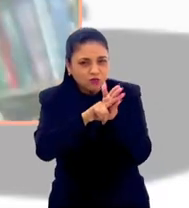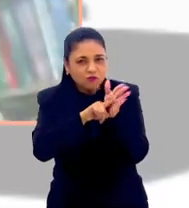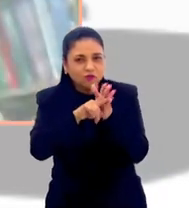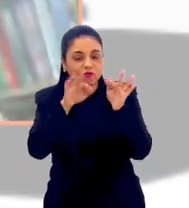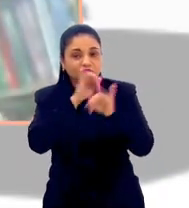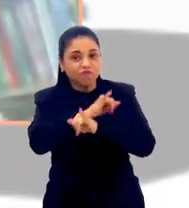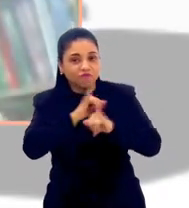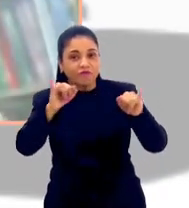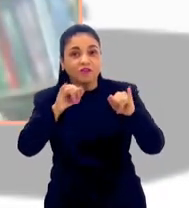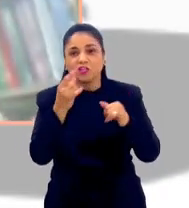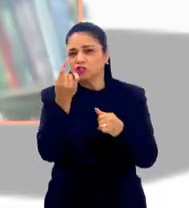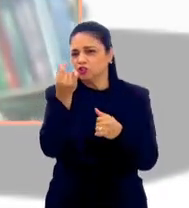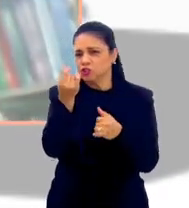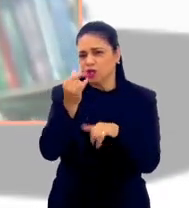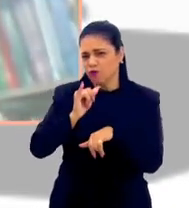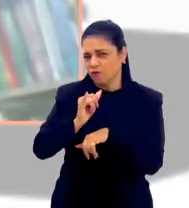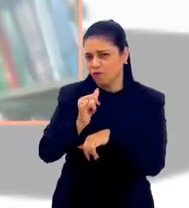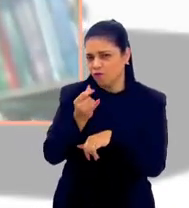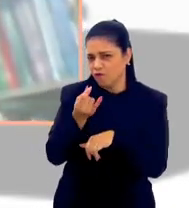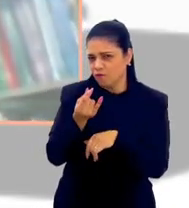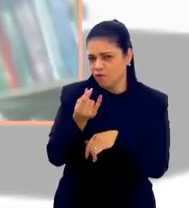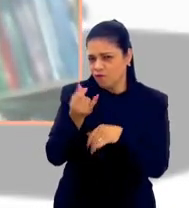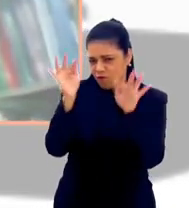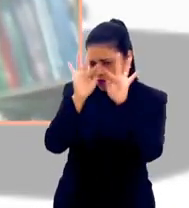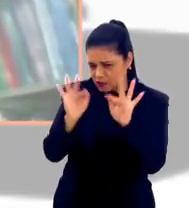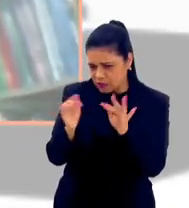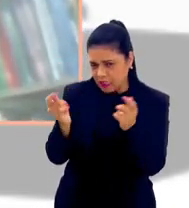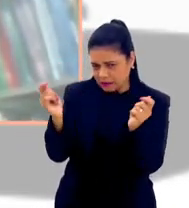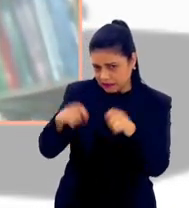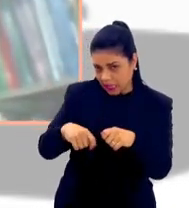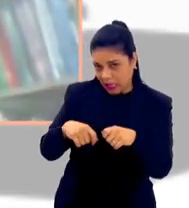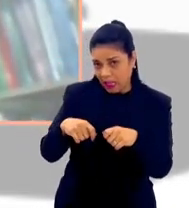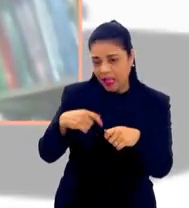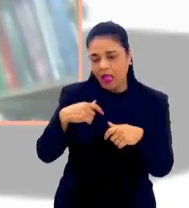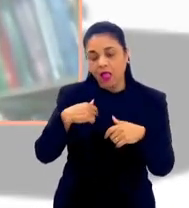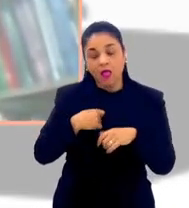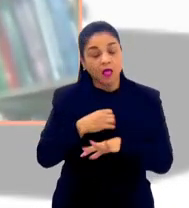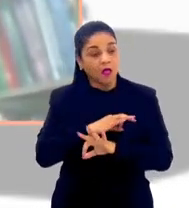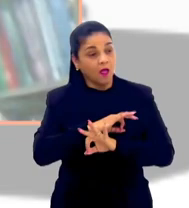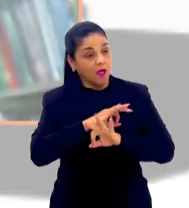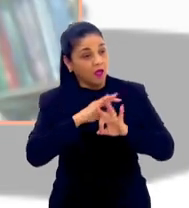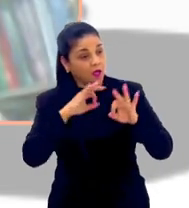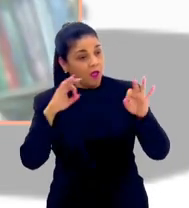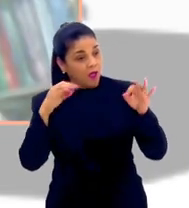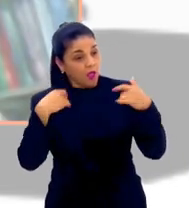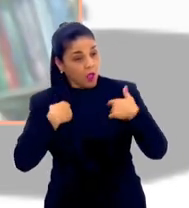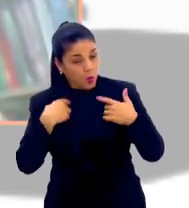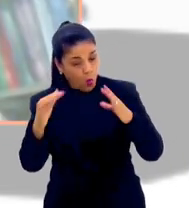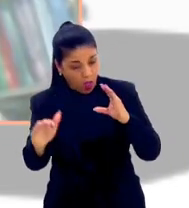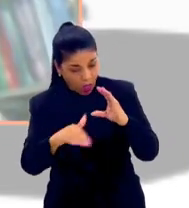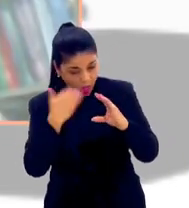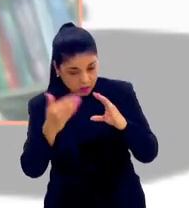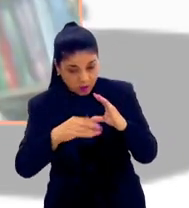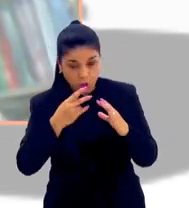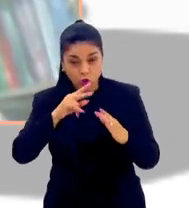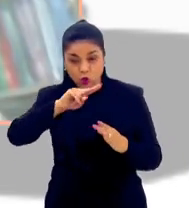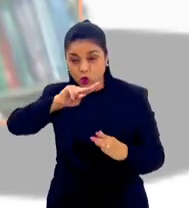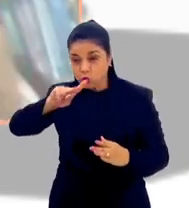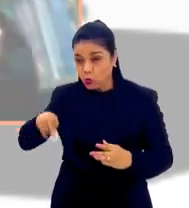dinheiro traz felicidade. Nossa Senhora! Eu, sem exagero, Cláudia, eu recebi 2